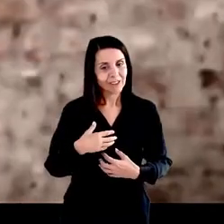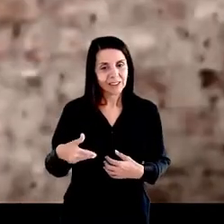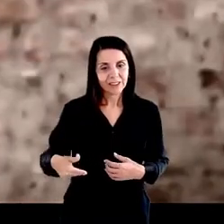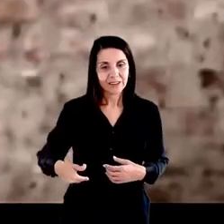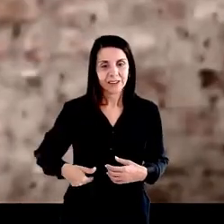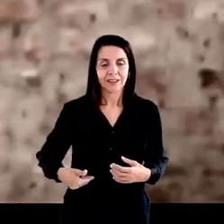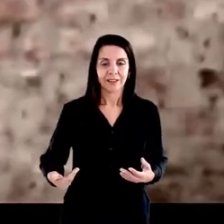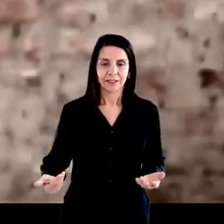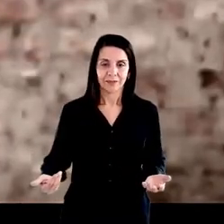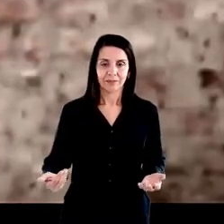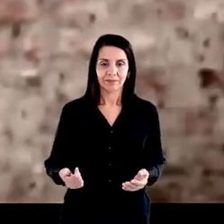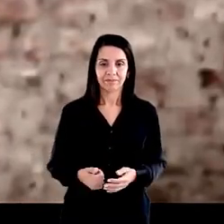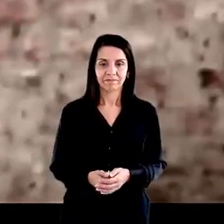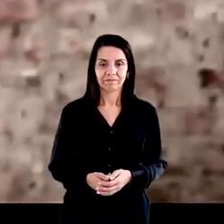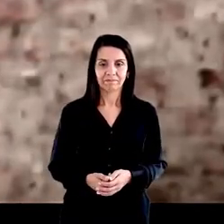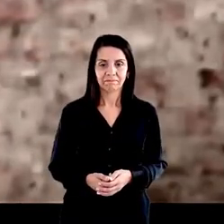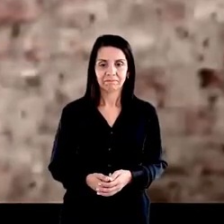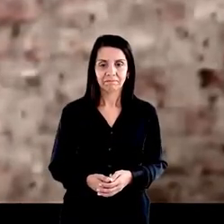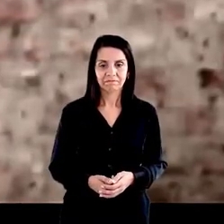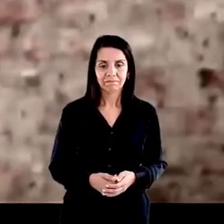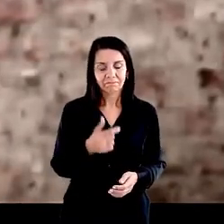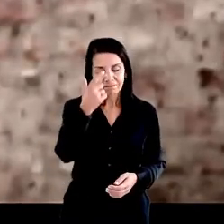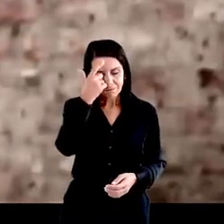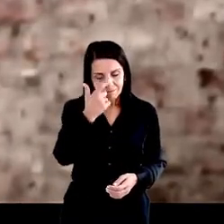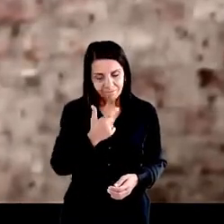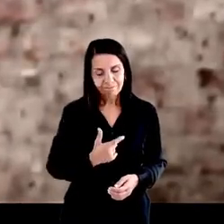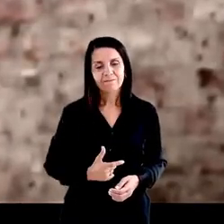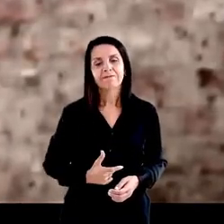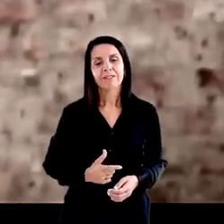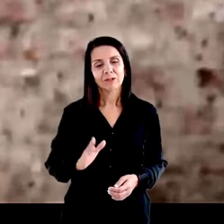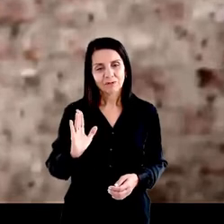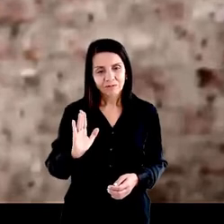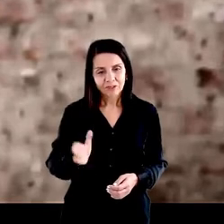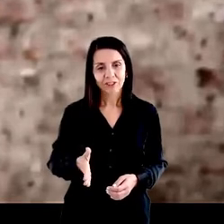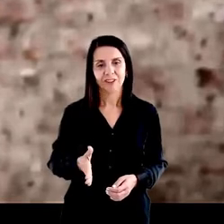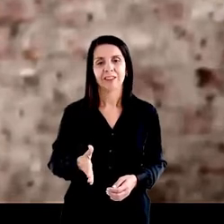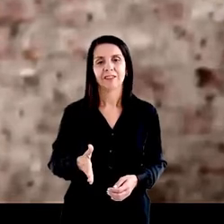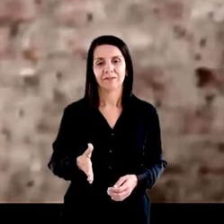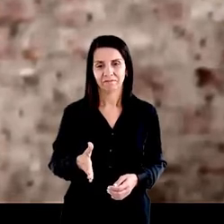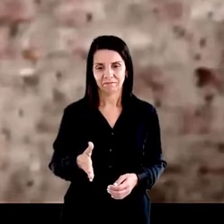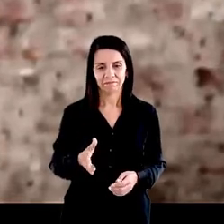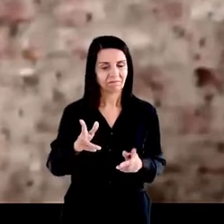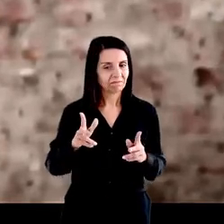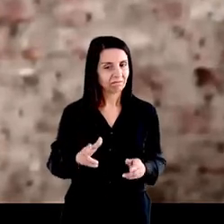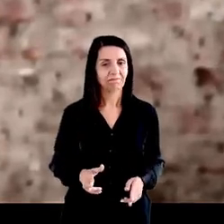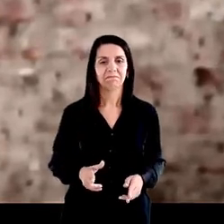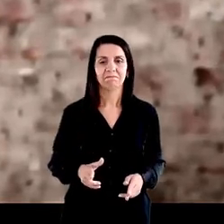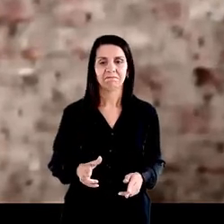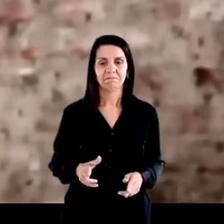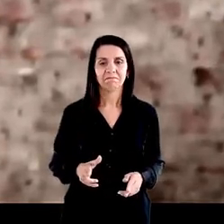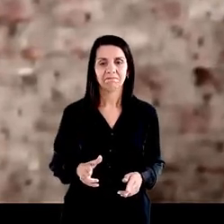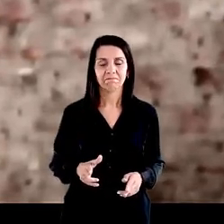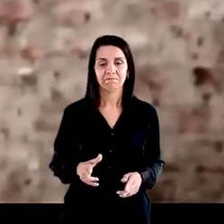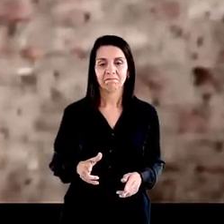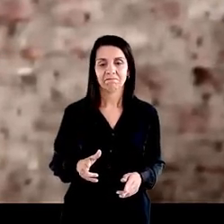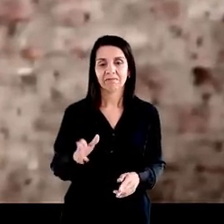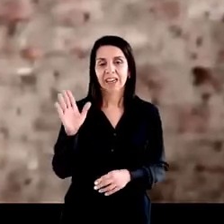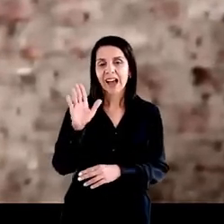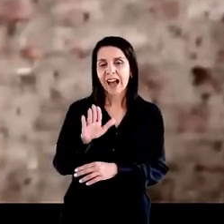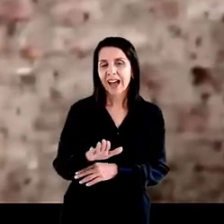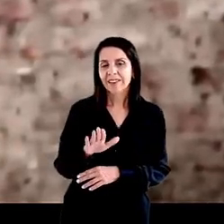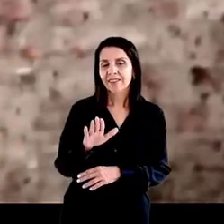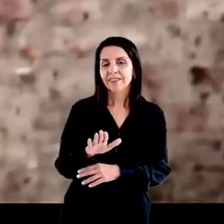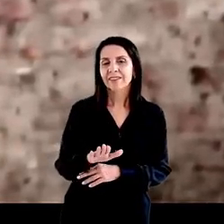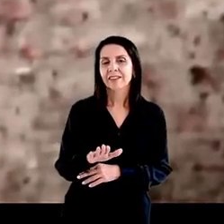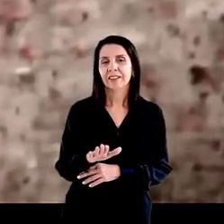Eu sou uma das pessoas que já aconteceu isso, tá ligado? De chegar três horas da tarde, a gente almoçar para